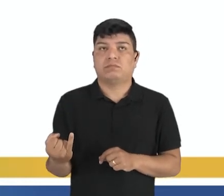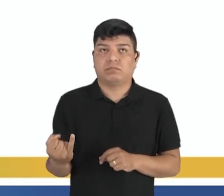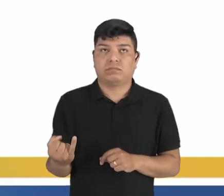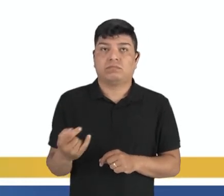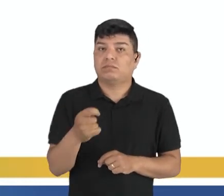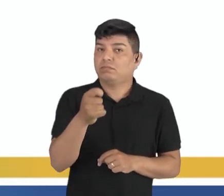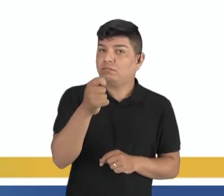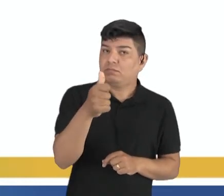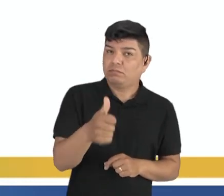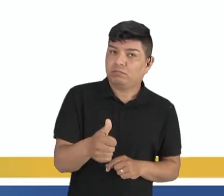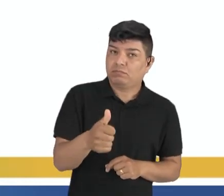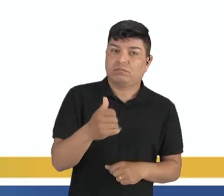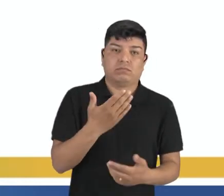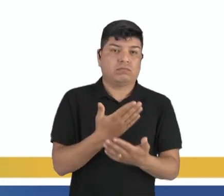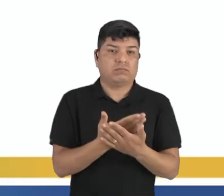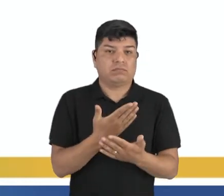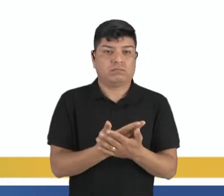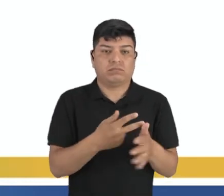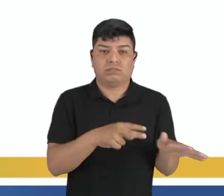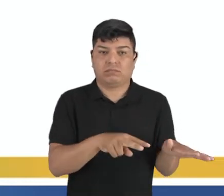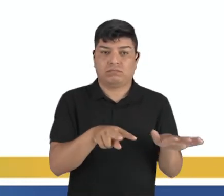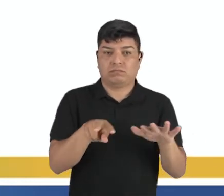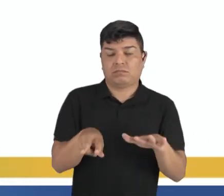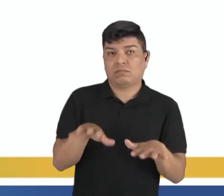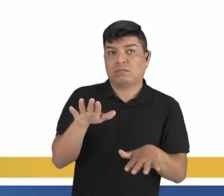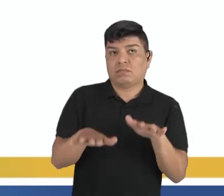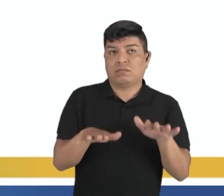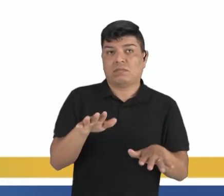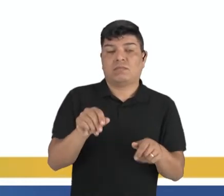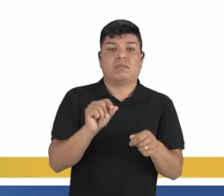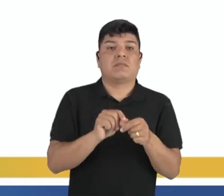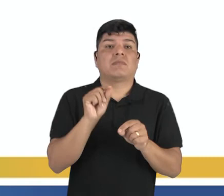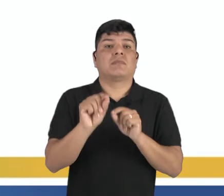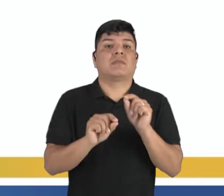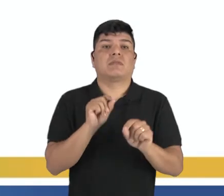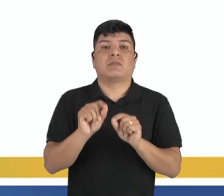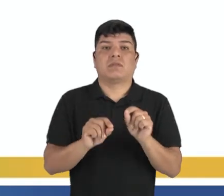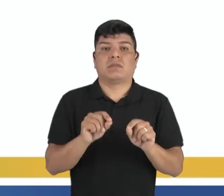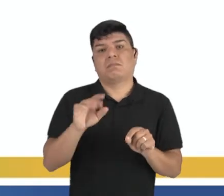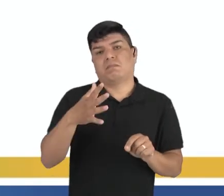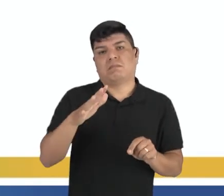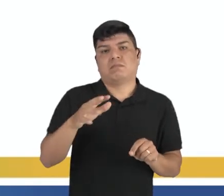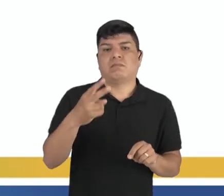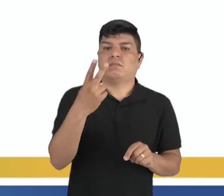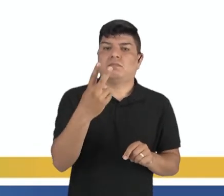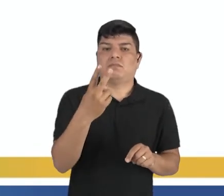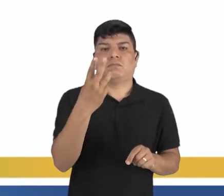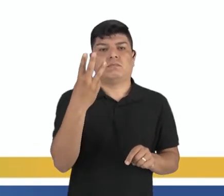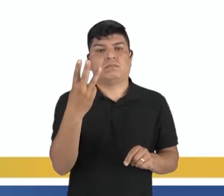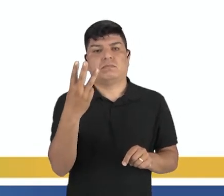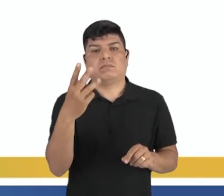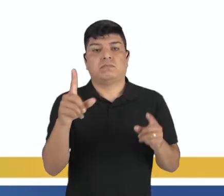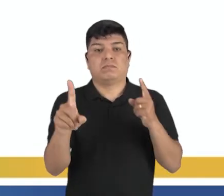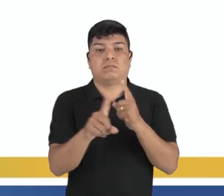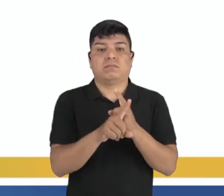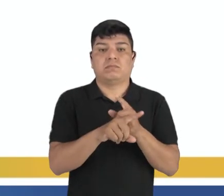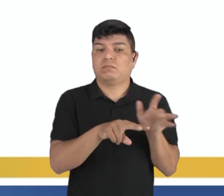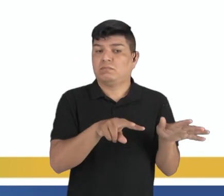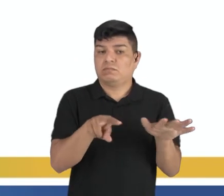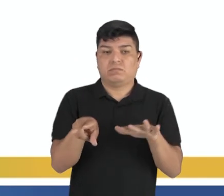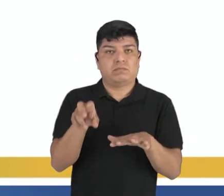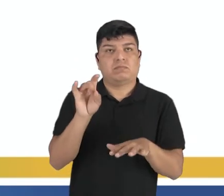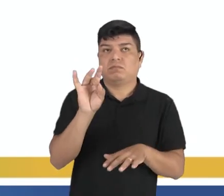E são poucas aulas semanais, tá? Geralmente, quem faz o Pilates tem dois a três encontros por semana e já é o suficiente,